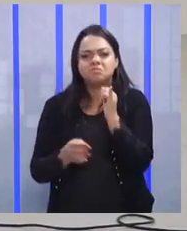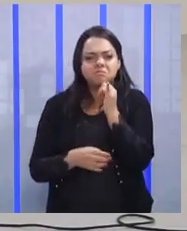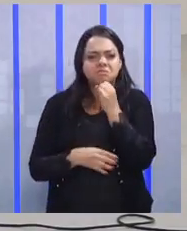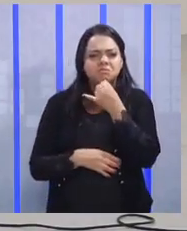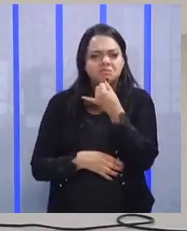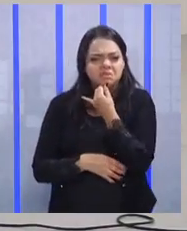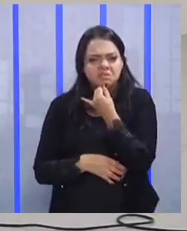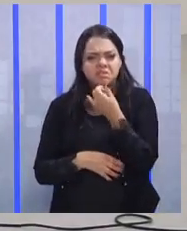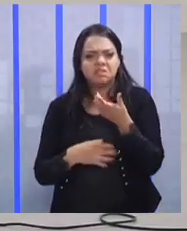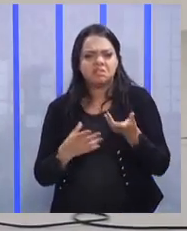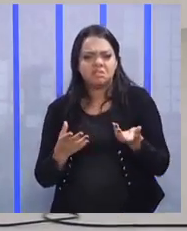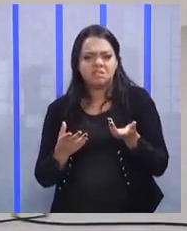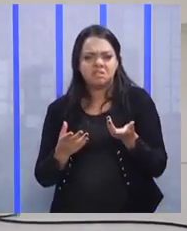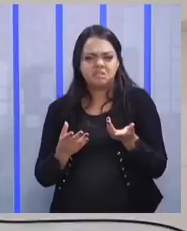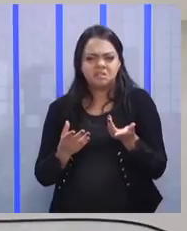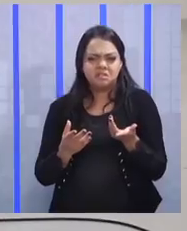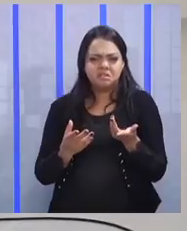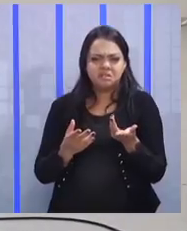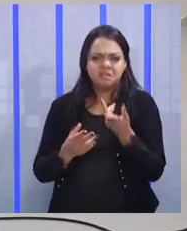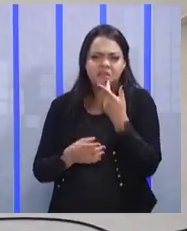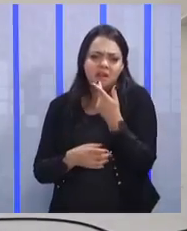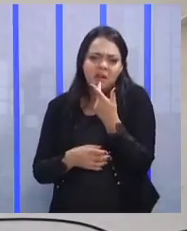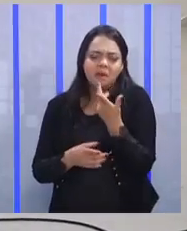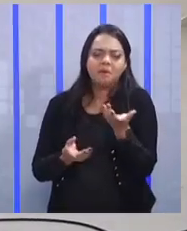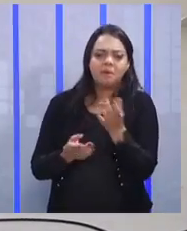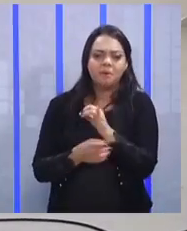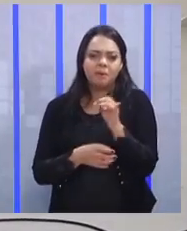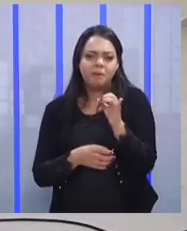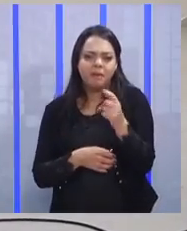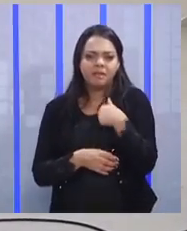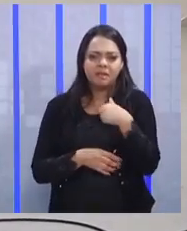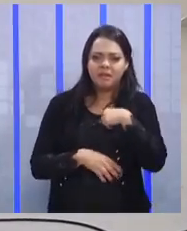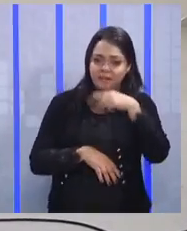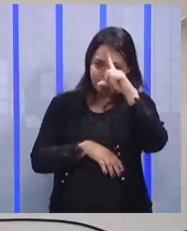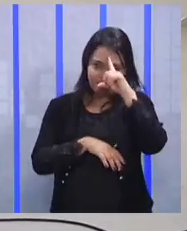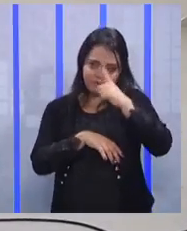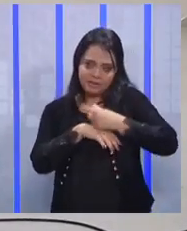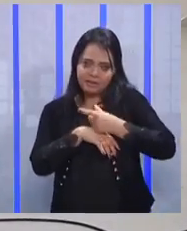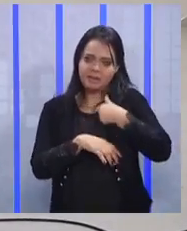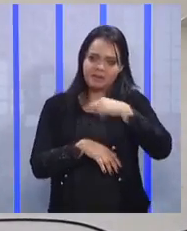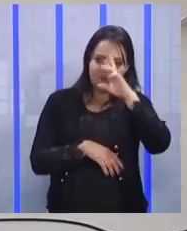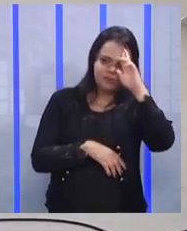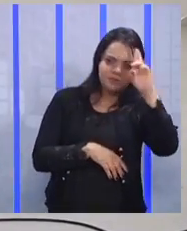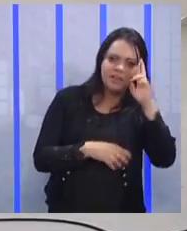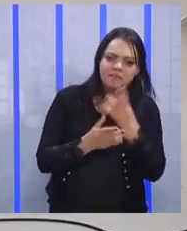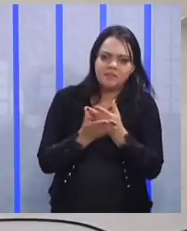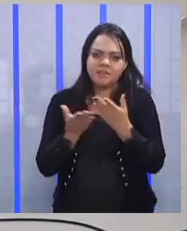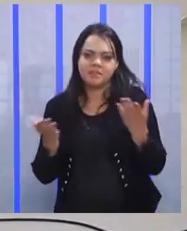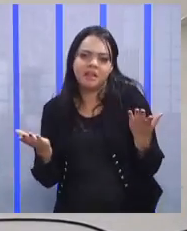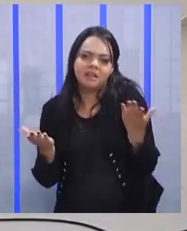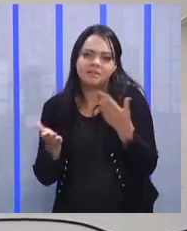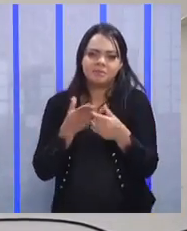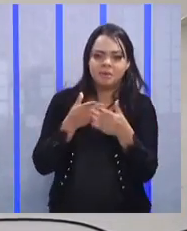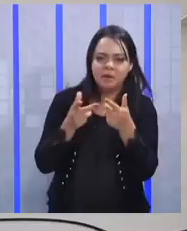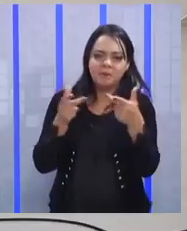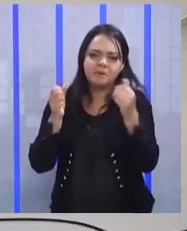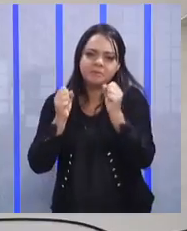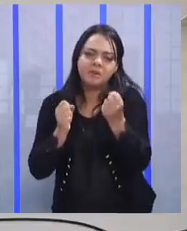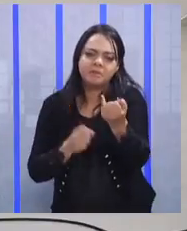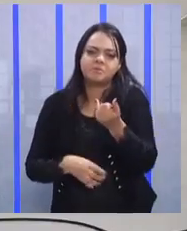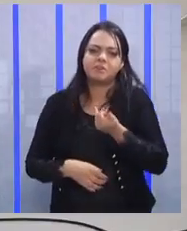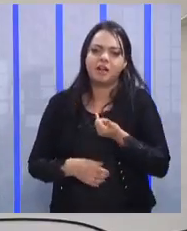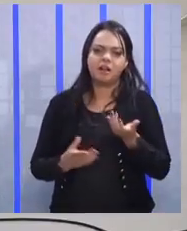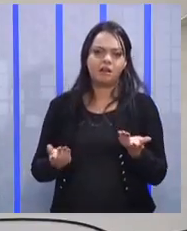Ô pessoal, eu sou o líder aí, o chefe de vocês aí, tá? Porque a coisa nós estamos aí, viu?